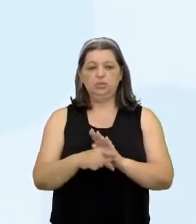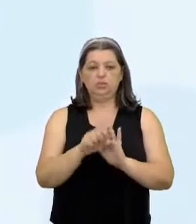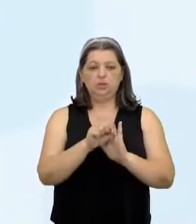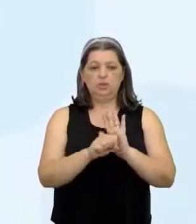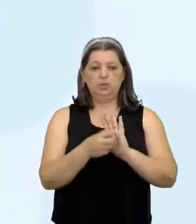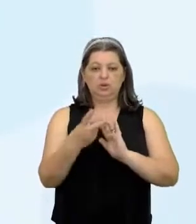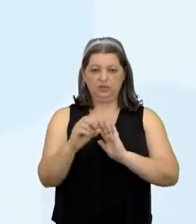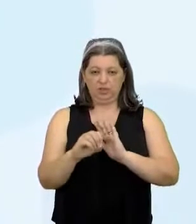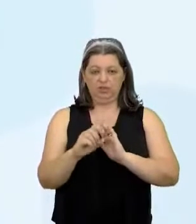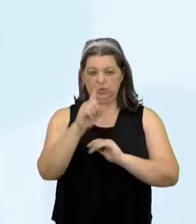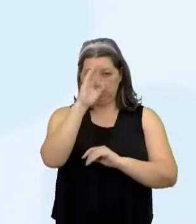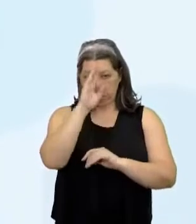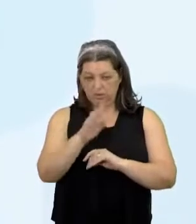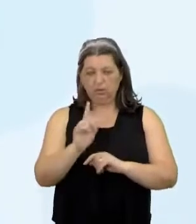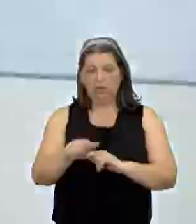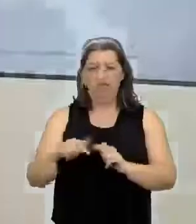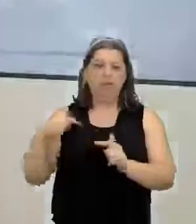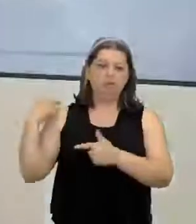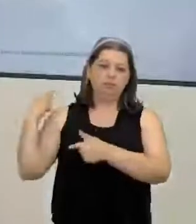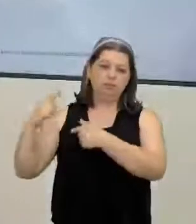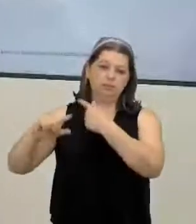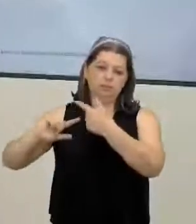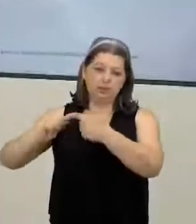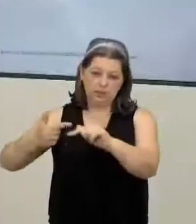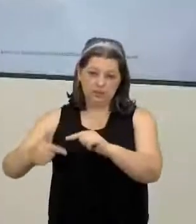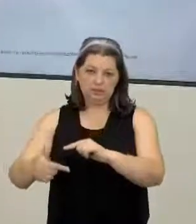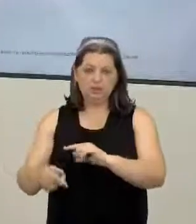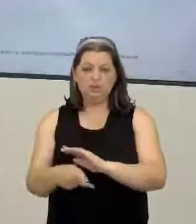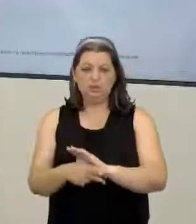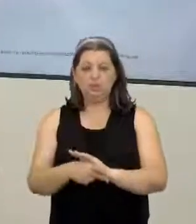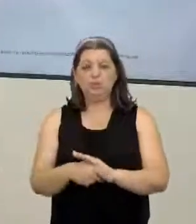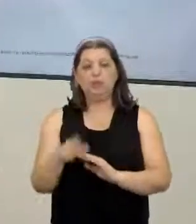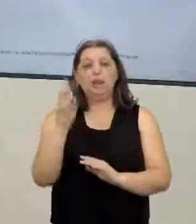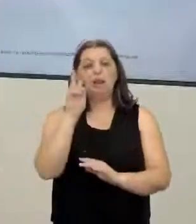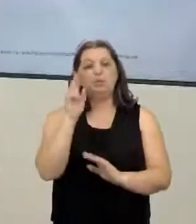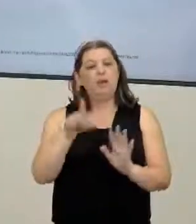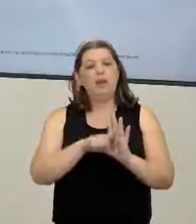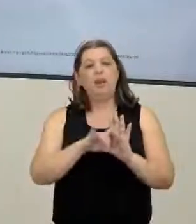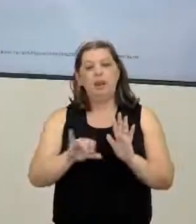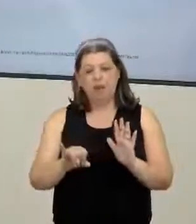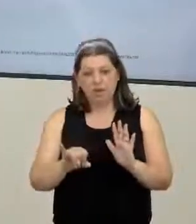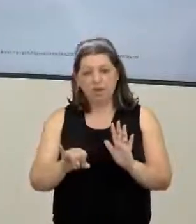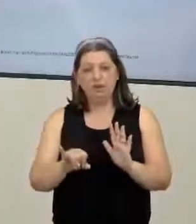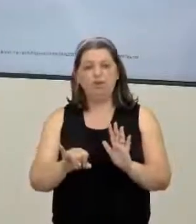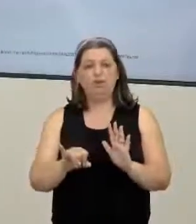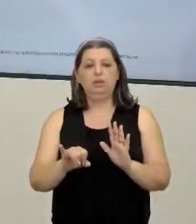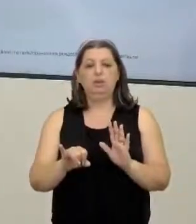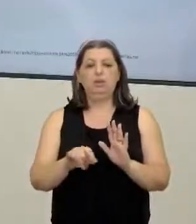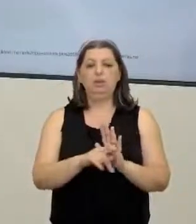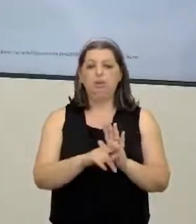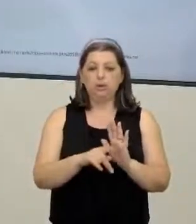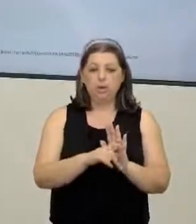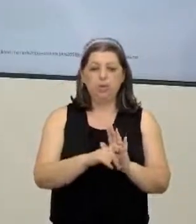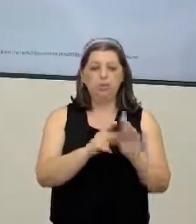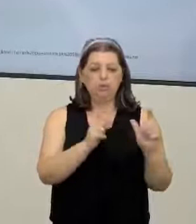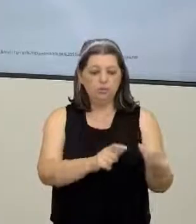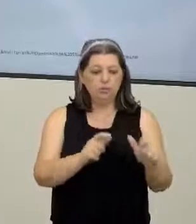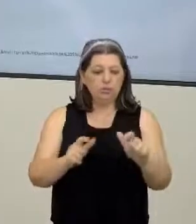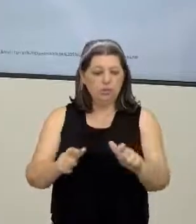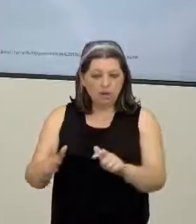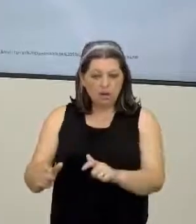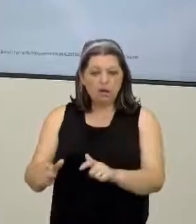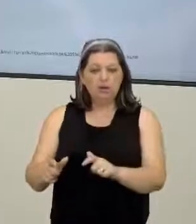ocupação tradicional É, tem que lembrar que as leis Que acabaram abrangendo a questão aí dos territórios